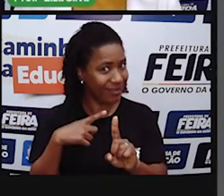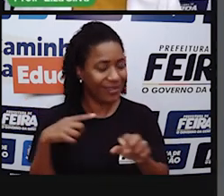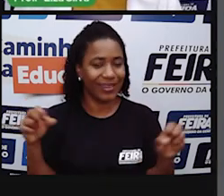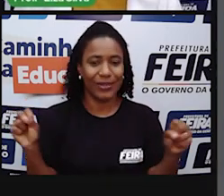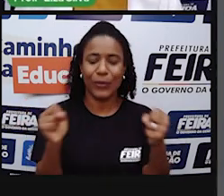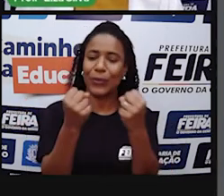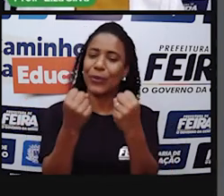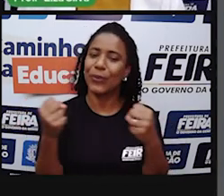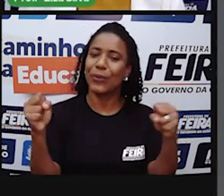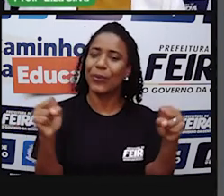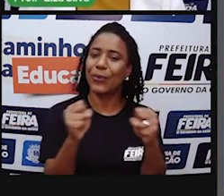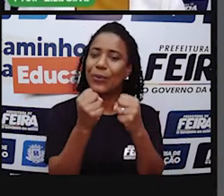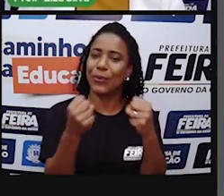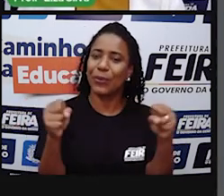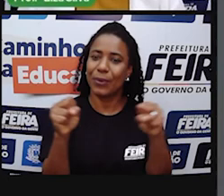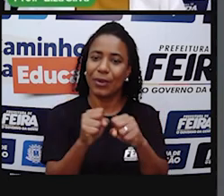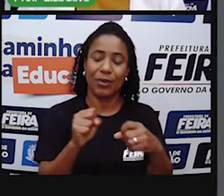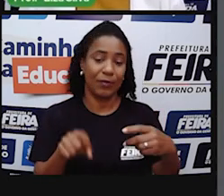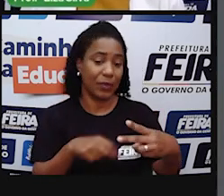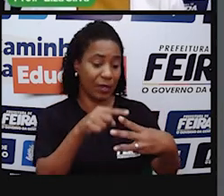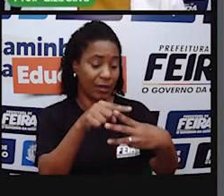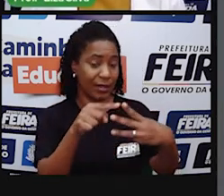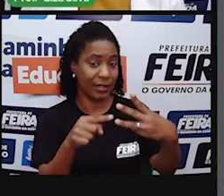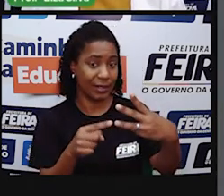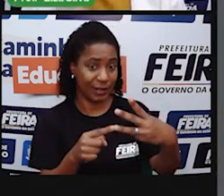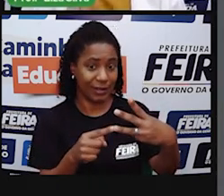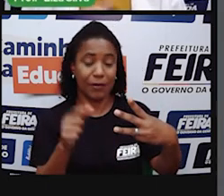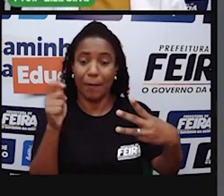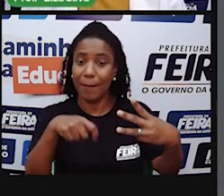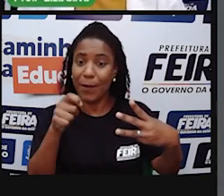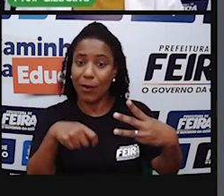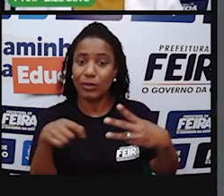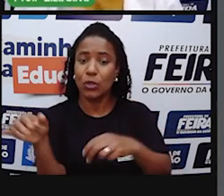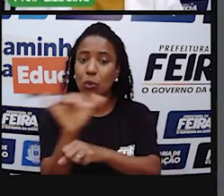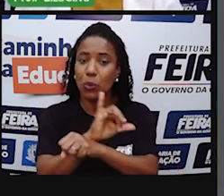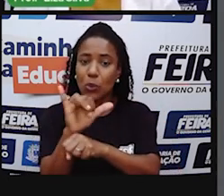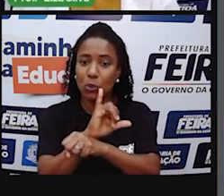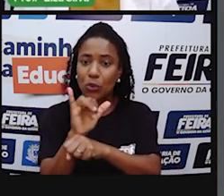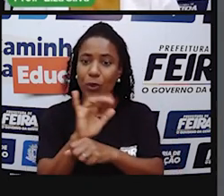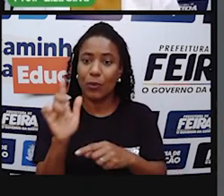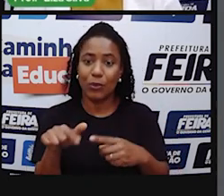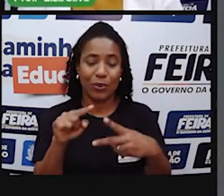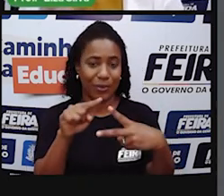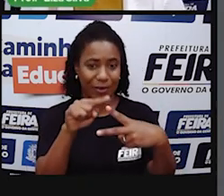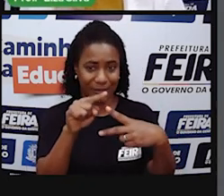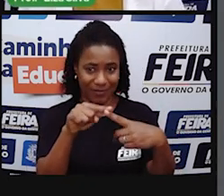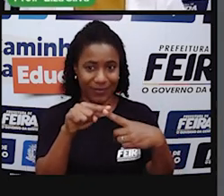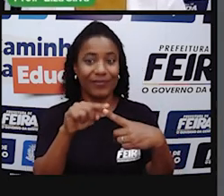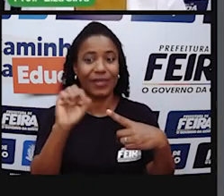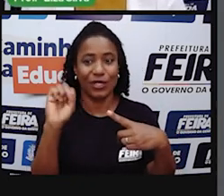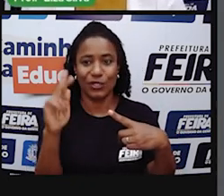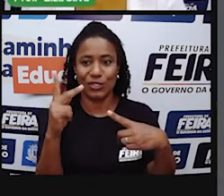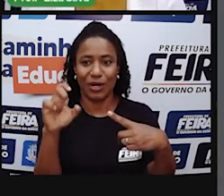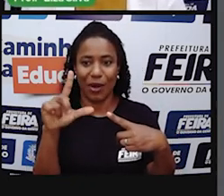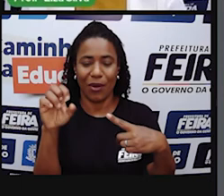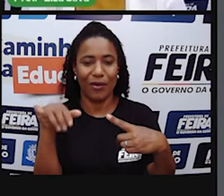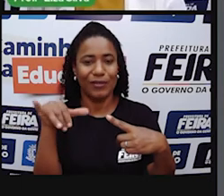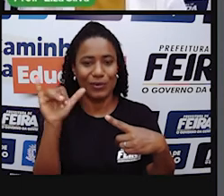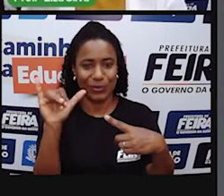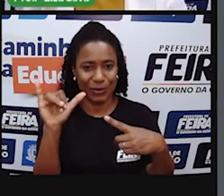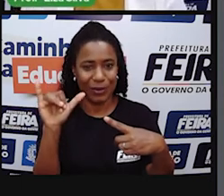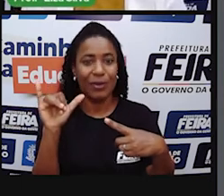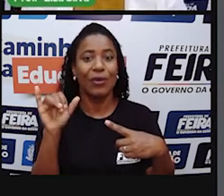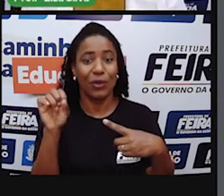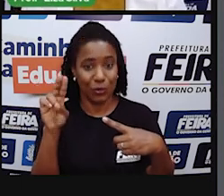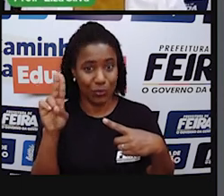sugestão She Loves You Acessem Na internet No Youtube E ouçam Essa música Porque